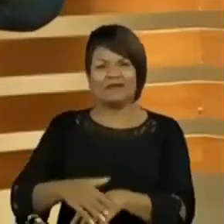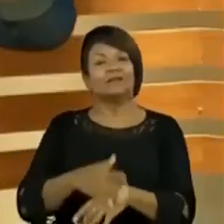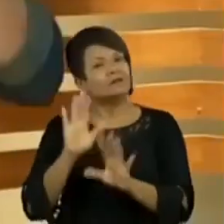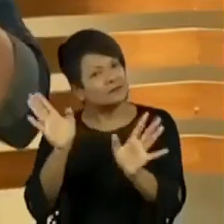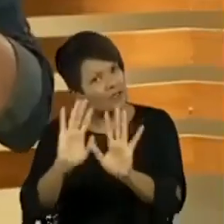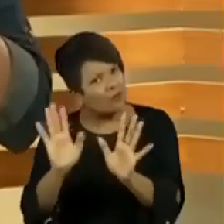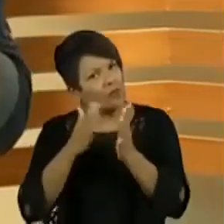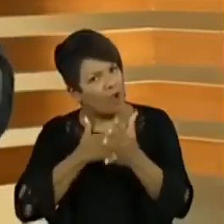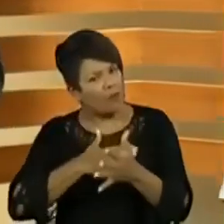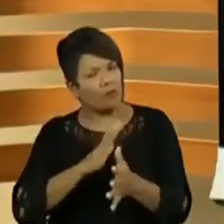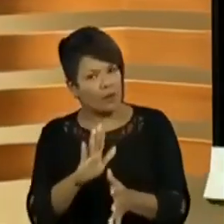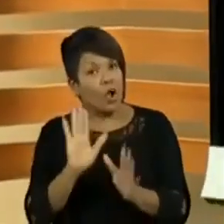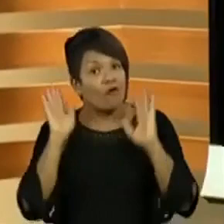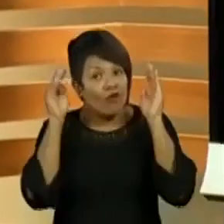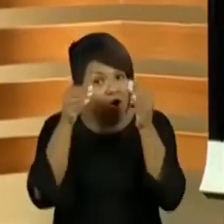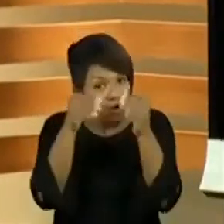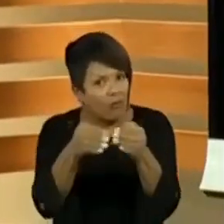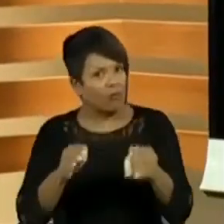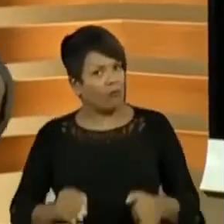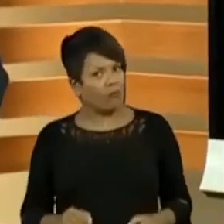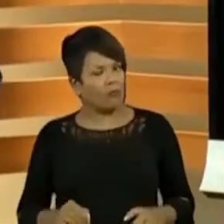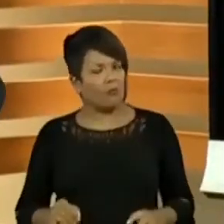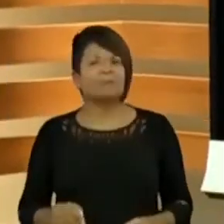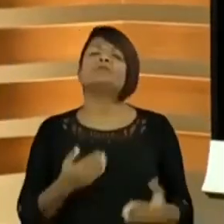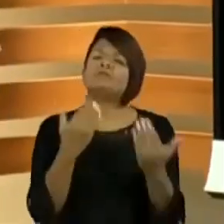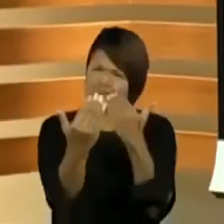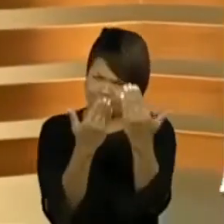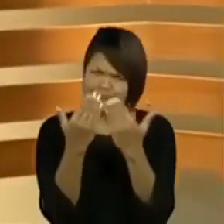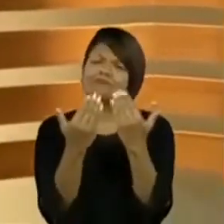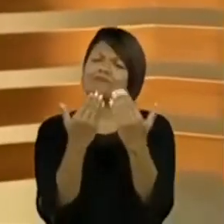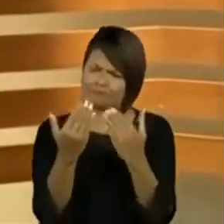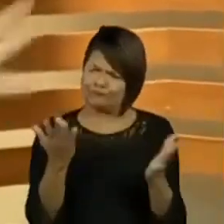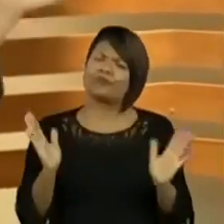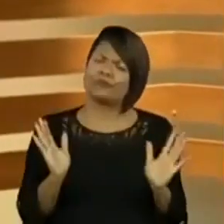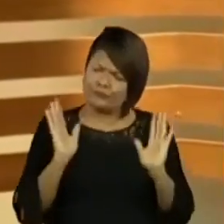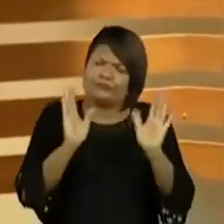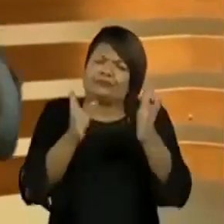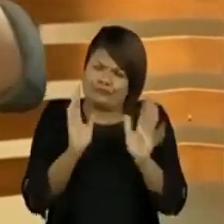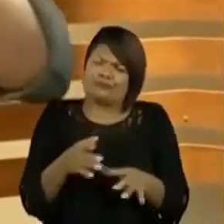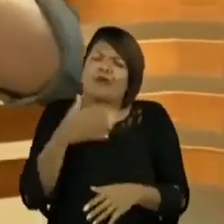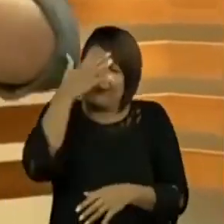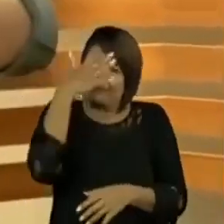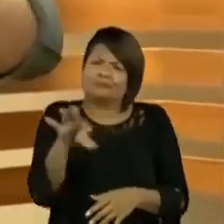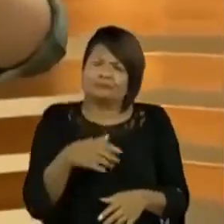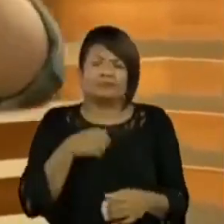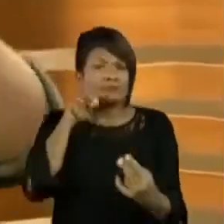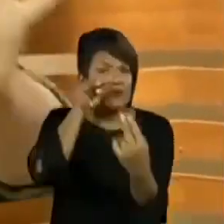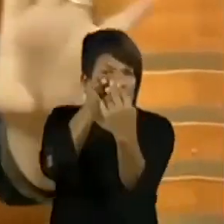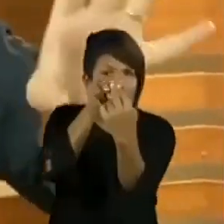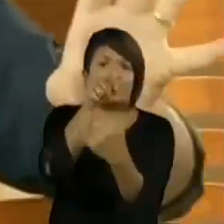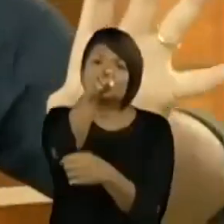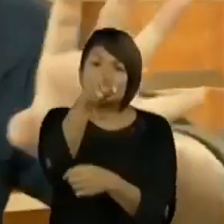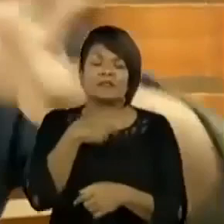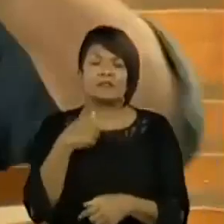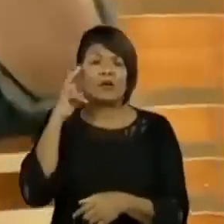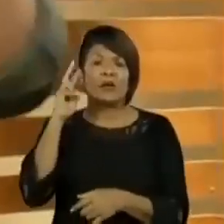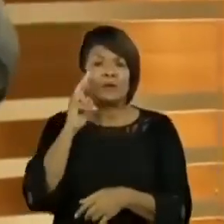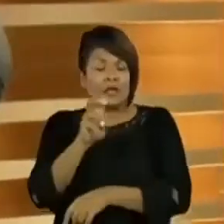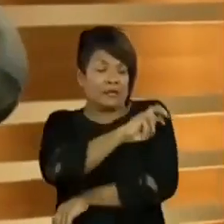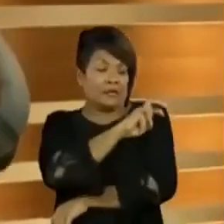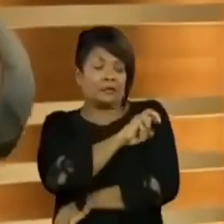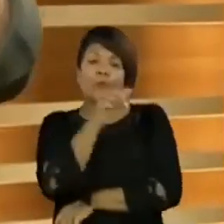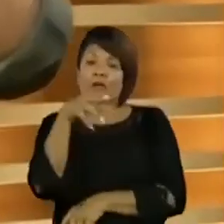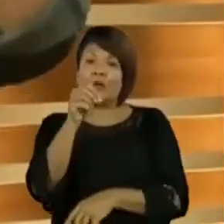Mas, ó, focou. E vocês já sabem disso. A nossa conversa já é ali, tete a tete. A gente tem que... Cara, eu olho vocês, eu lembro da minha molecada do quinto ano.